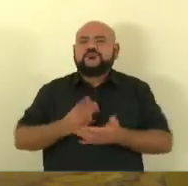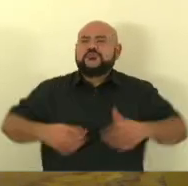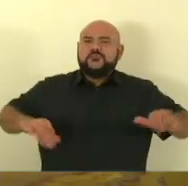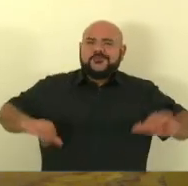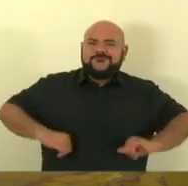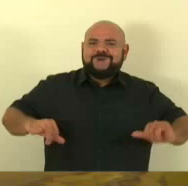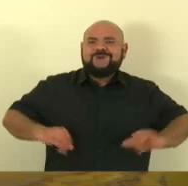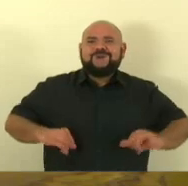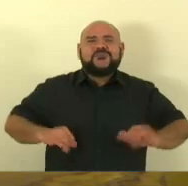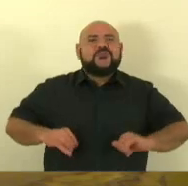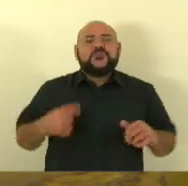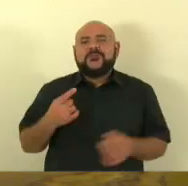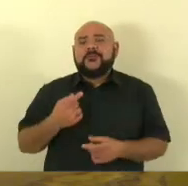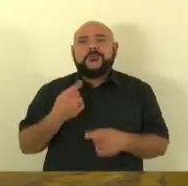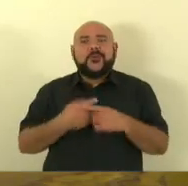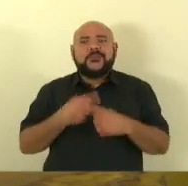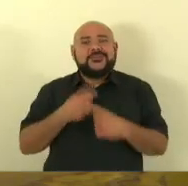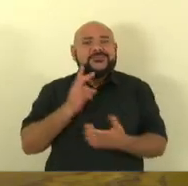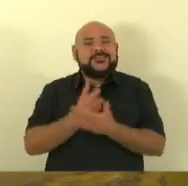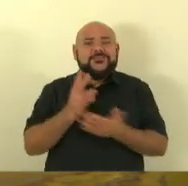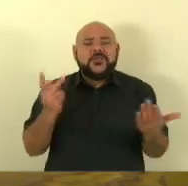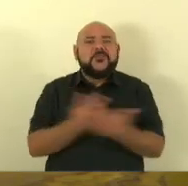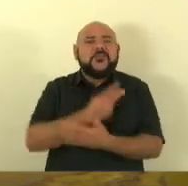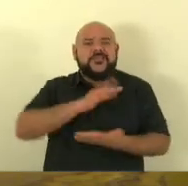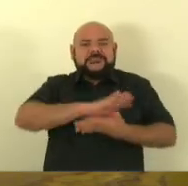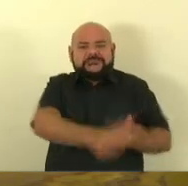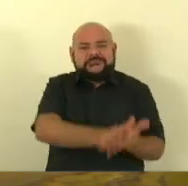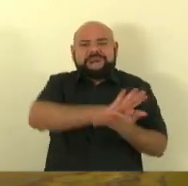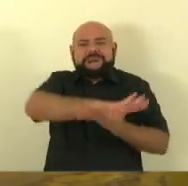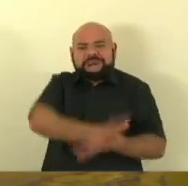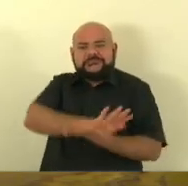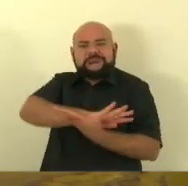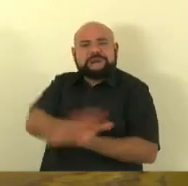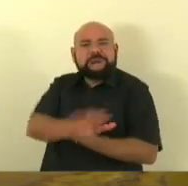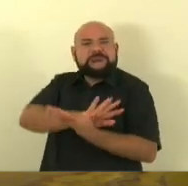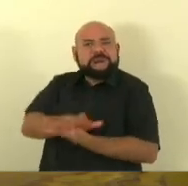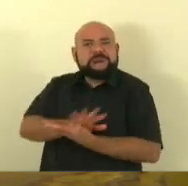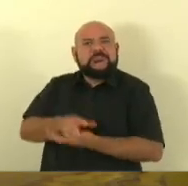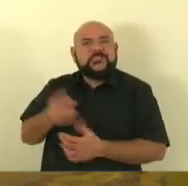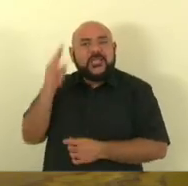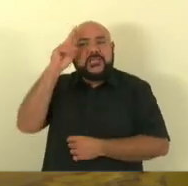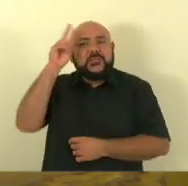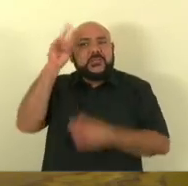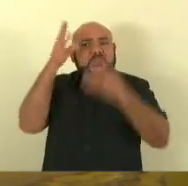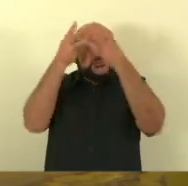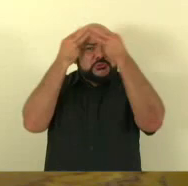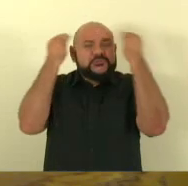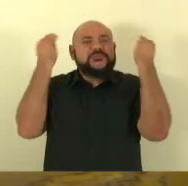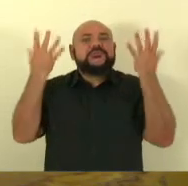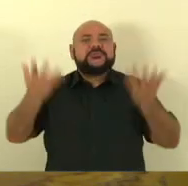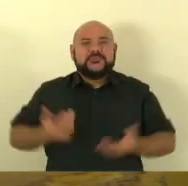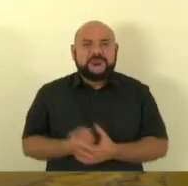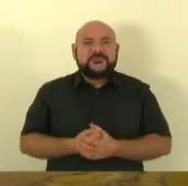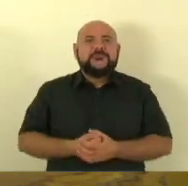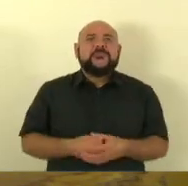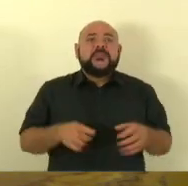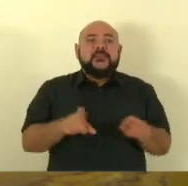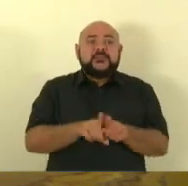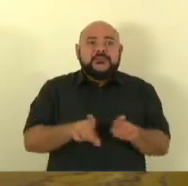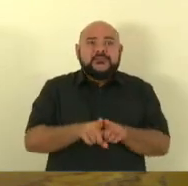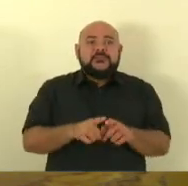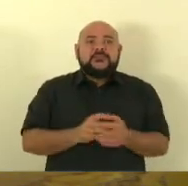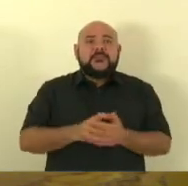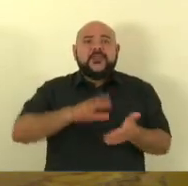a tentativa de extermínio com a tentativa de apagamento com a tentativa de aniquilamento tanto nas áreas demarcadas